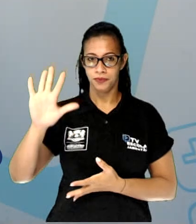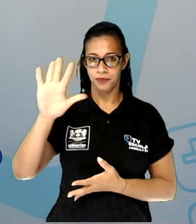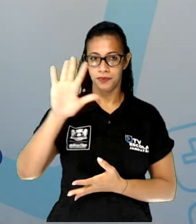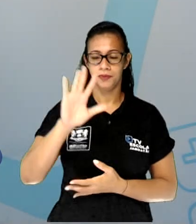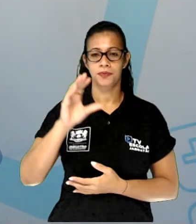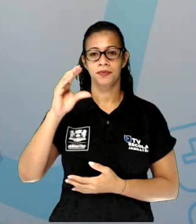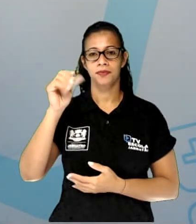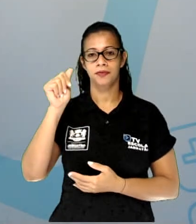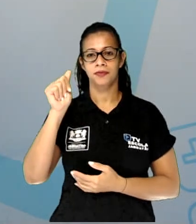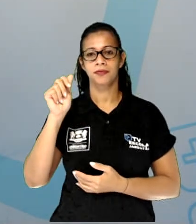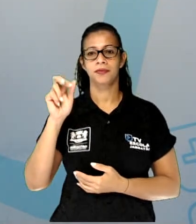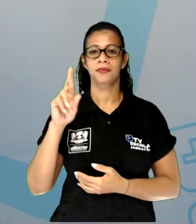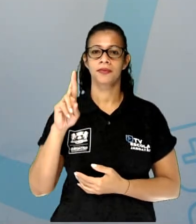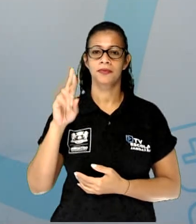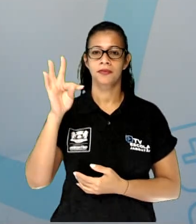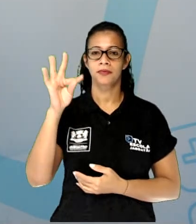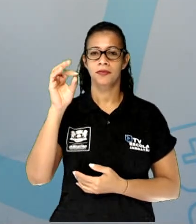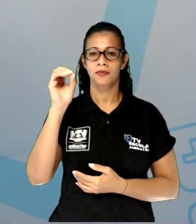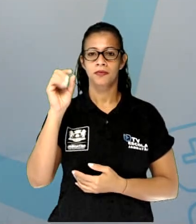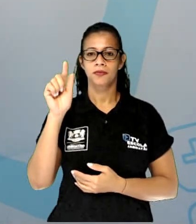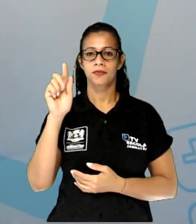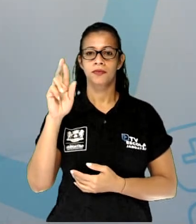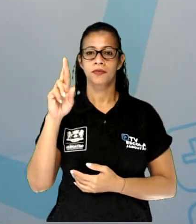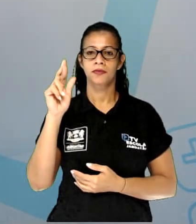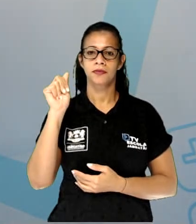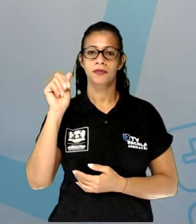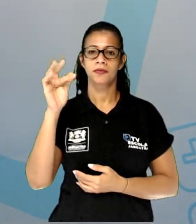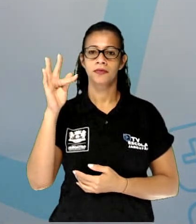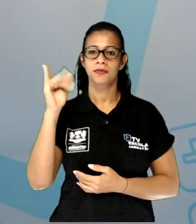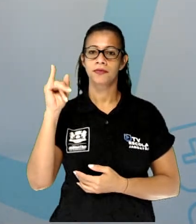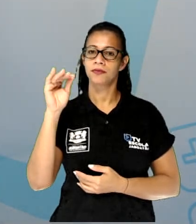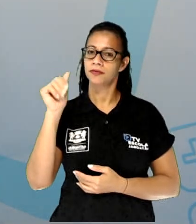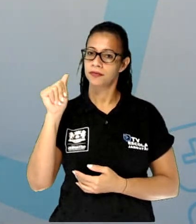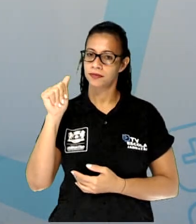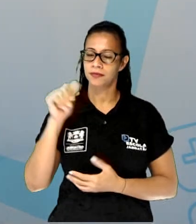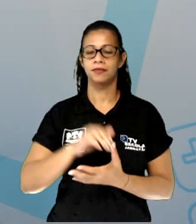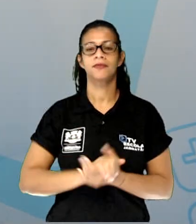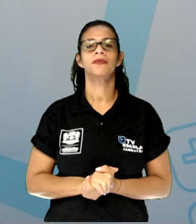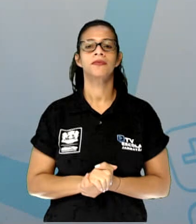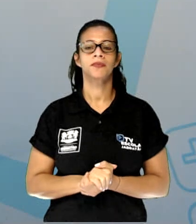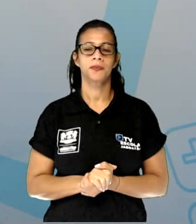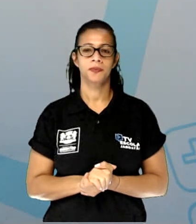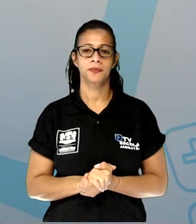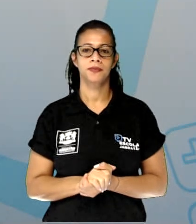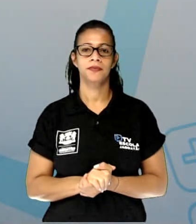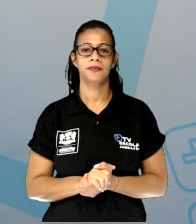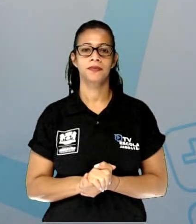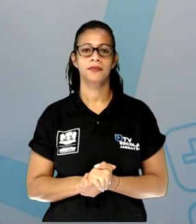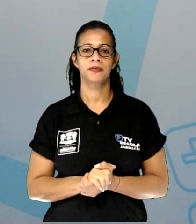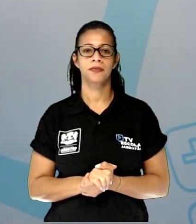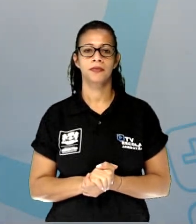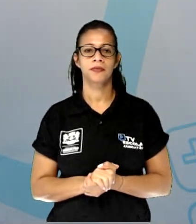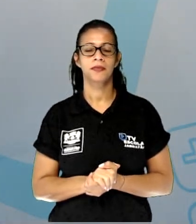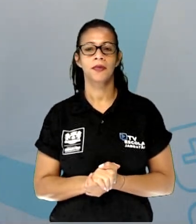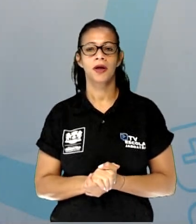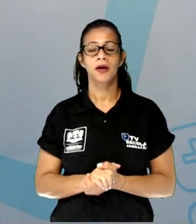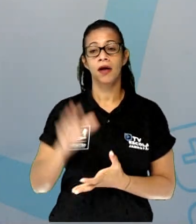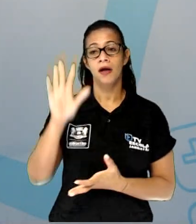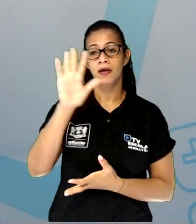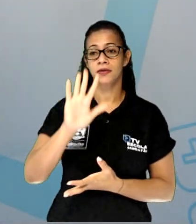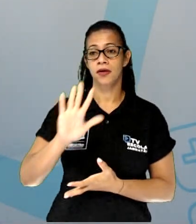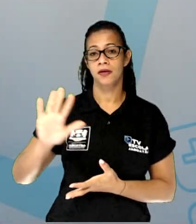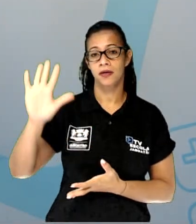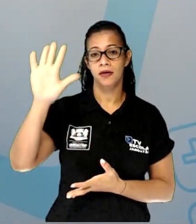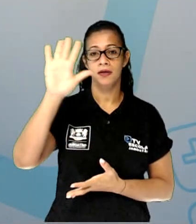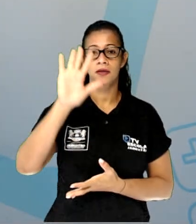a gente vem trabalhando. E a gente tem que saber que dentro das representações cartográficas, as plantas geralmente